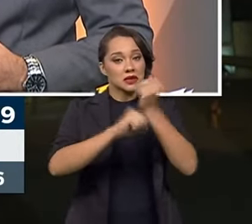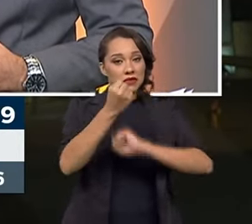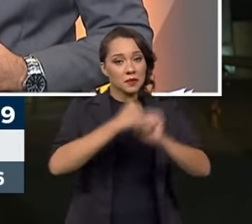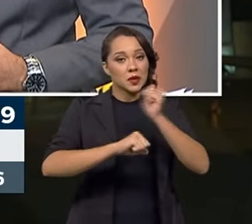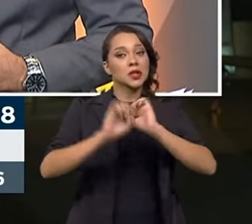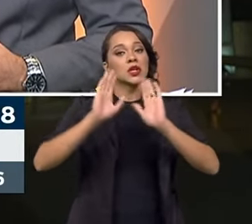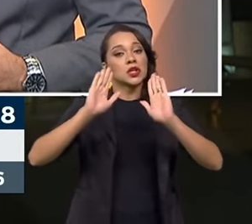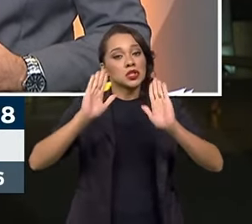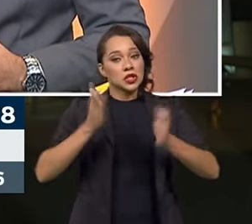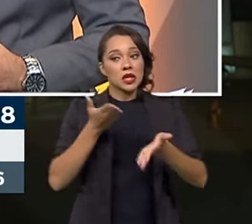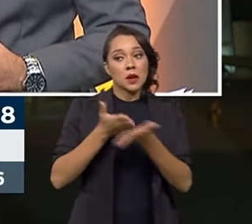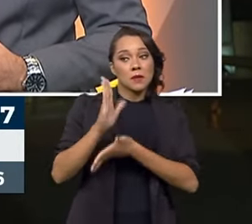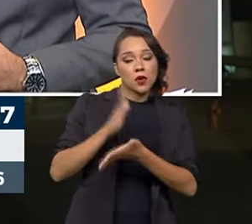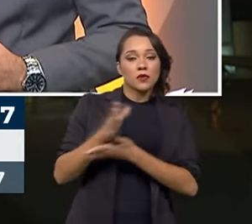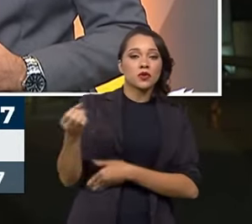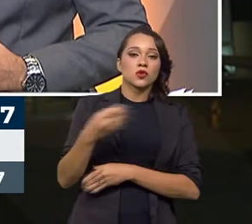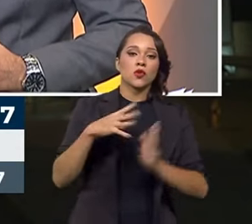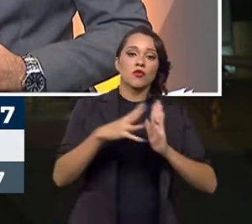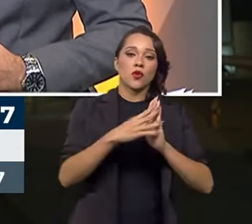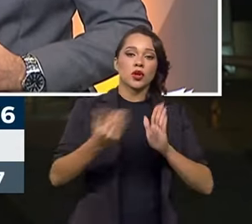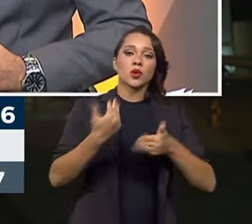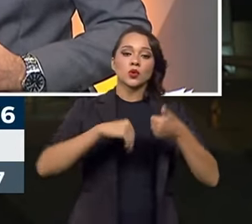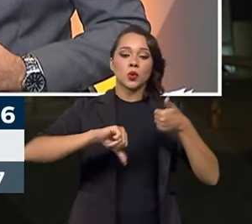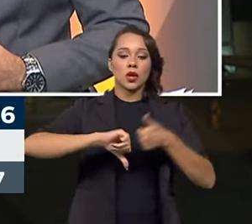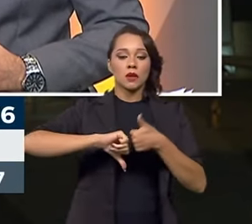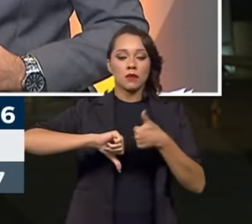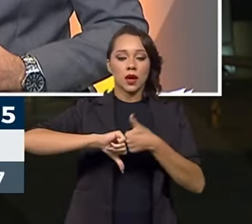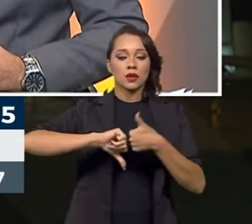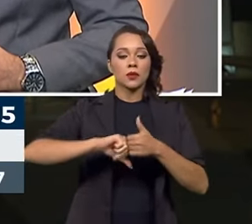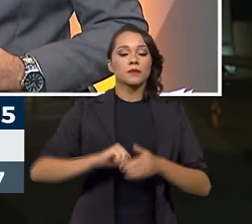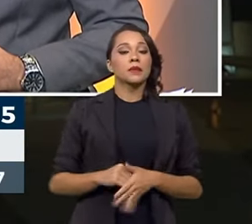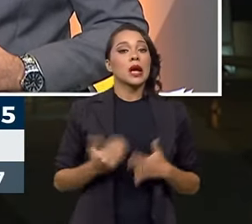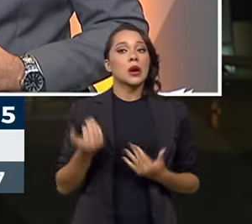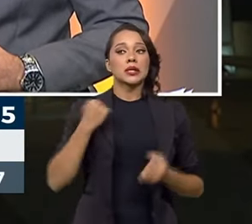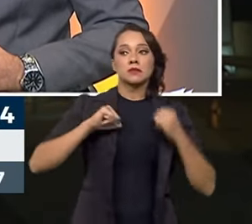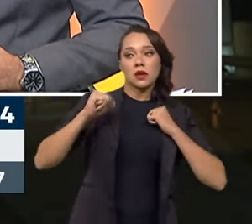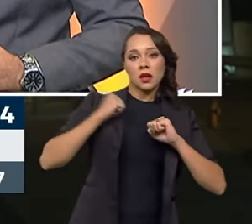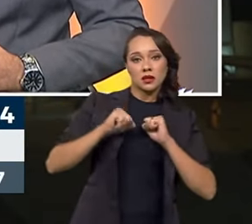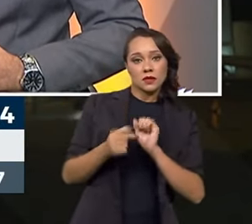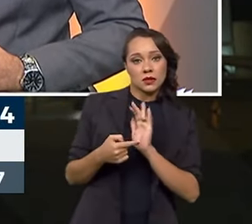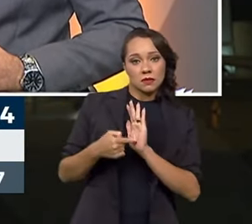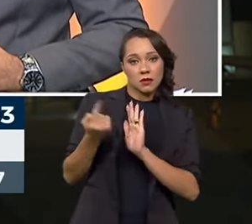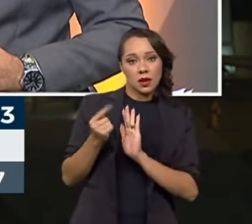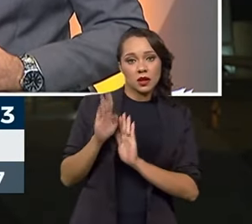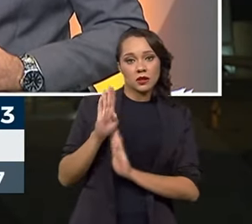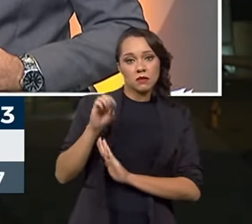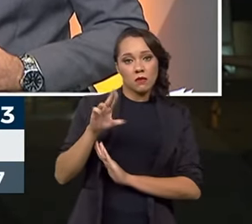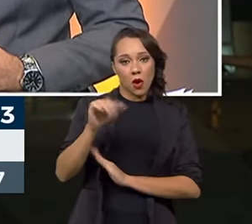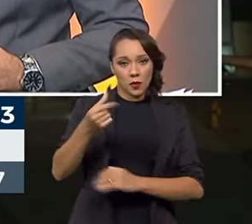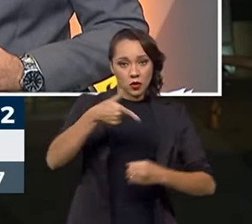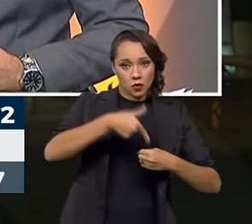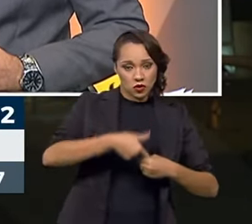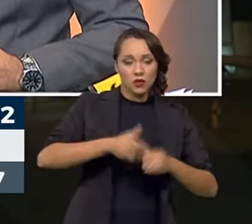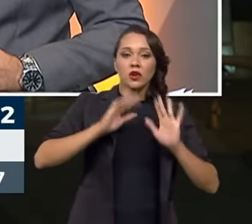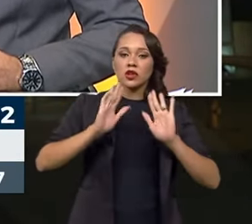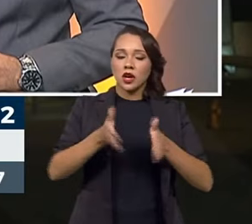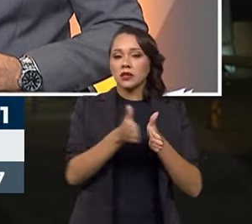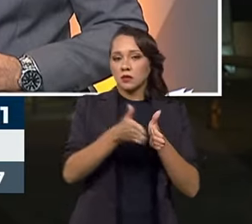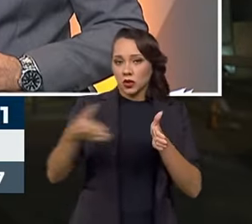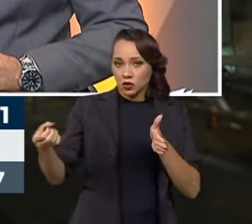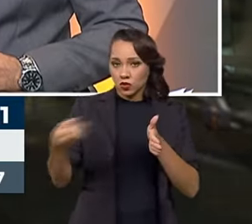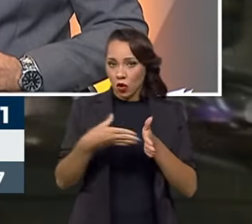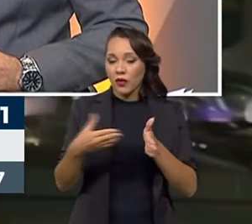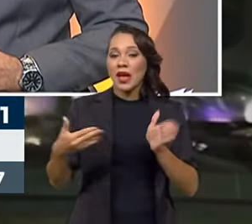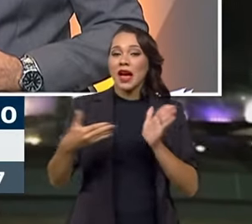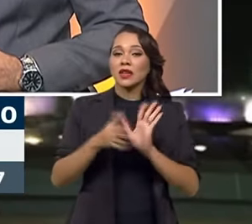estão aprovando seus novos modelos no Inmetro e nossa expectativa é que essas primeiras bombas já nesse processo novo